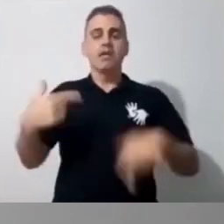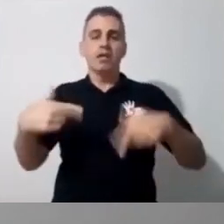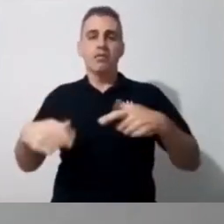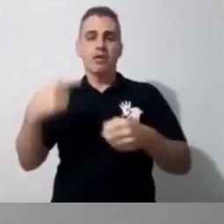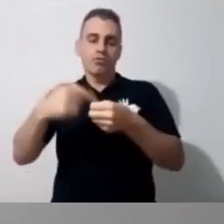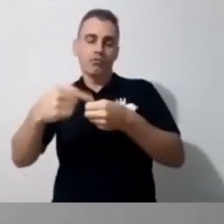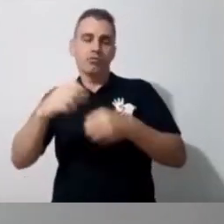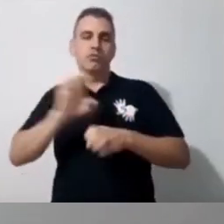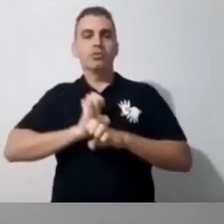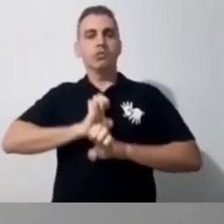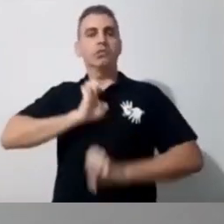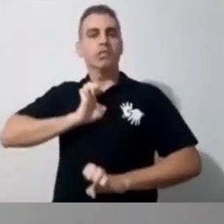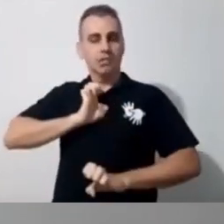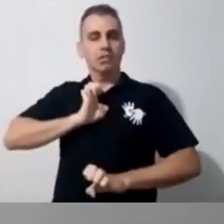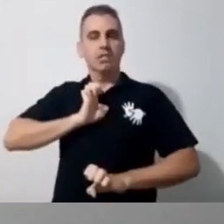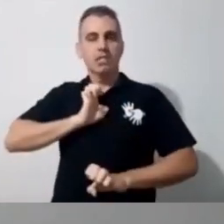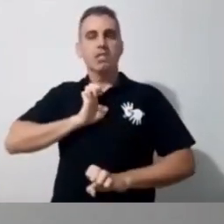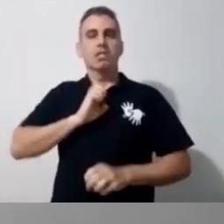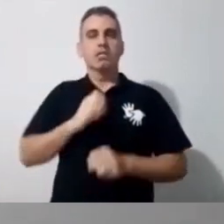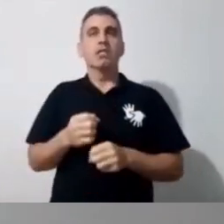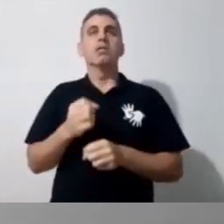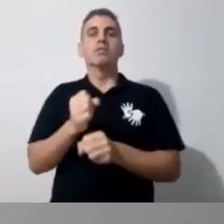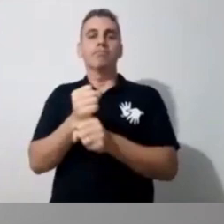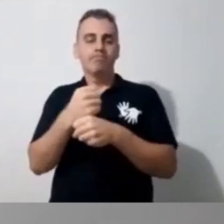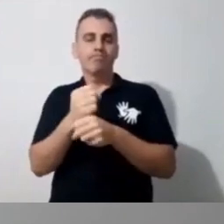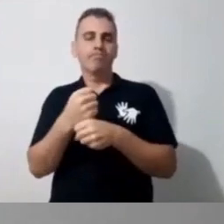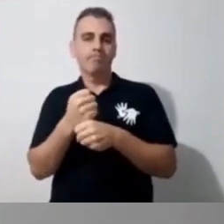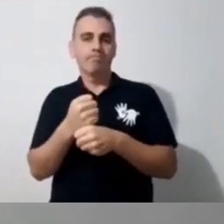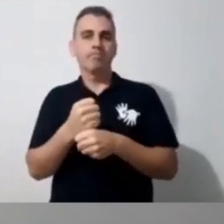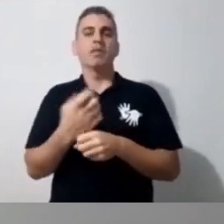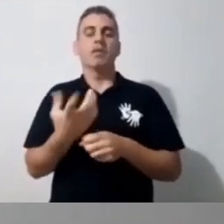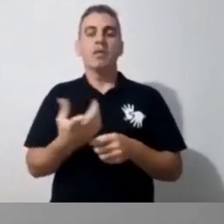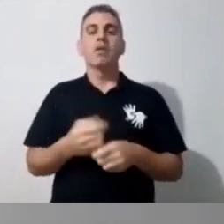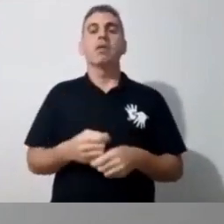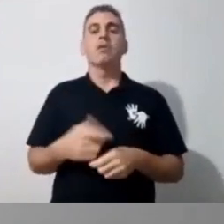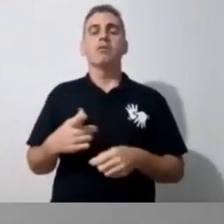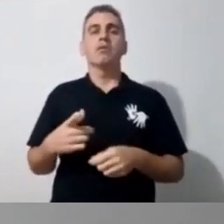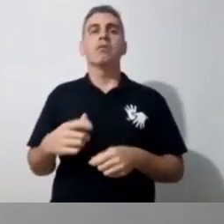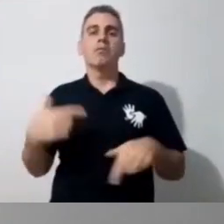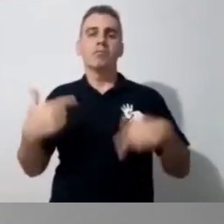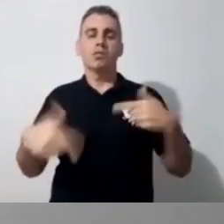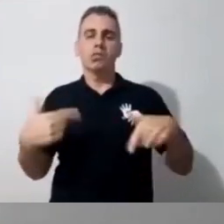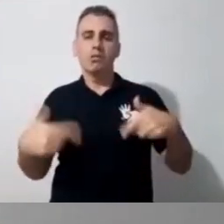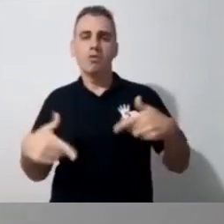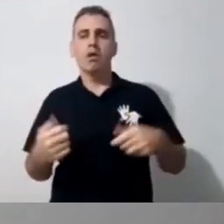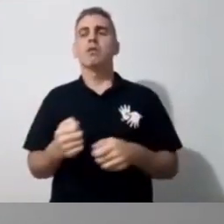52 anos, eu atuei em sala de aula, esses anos,